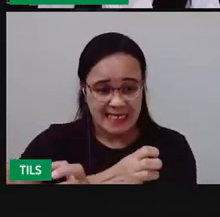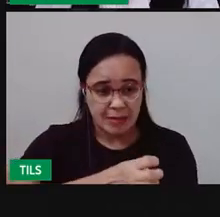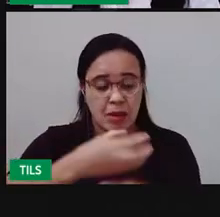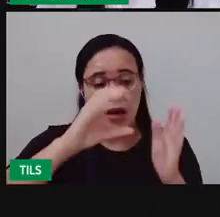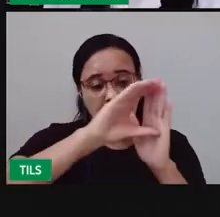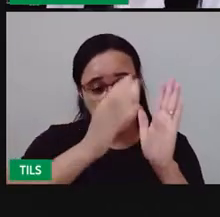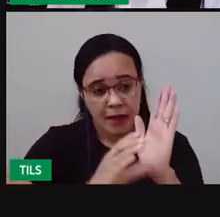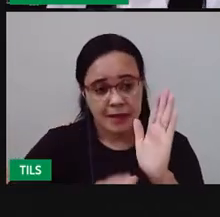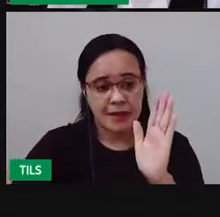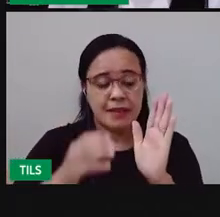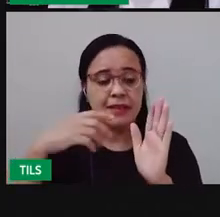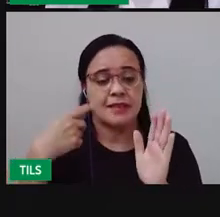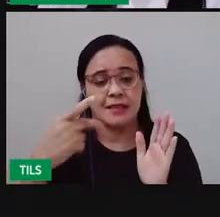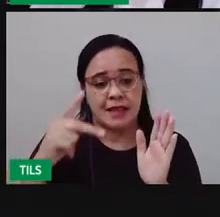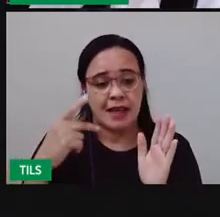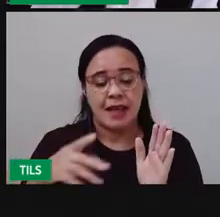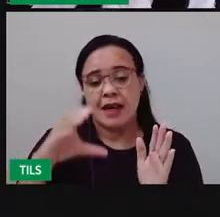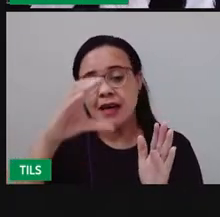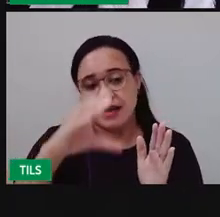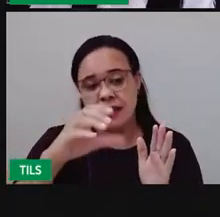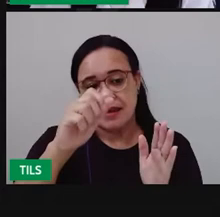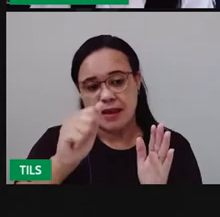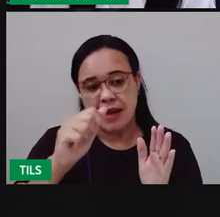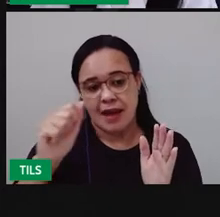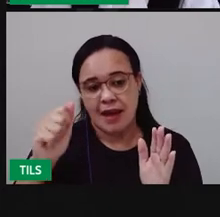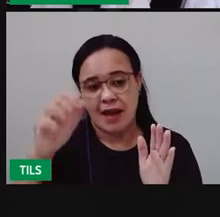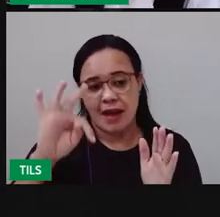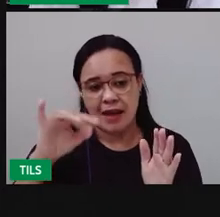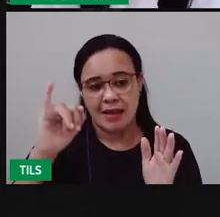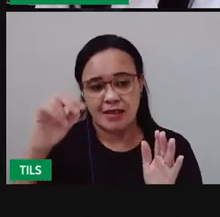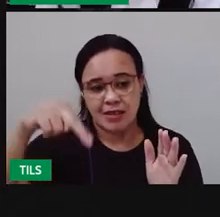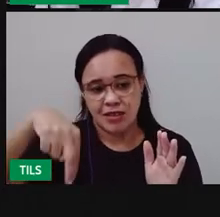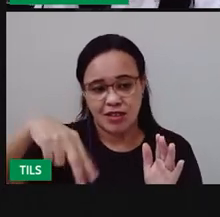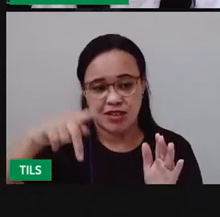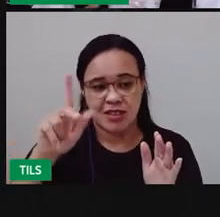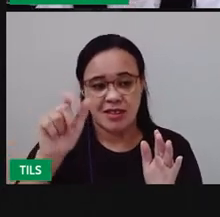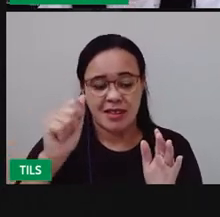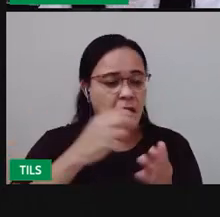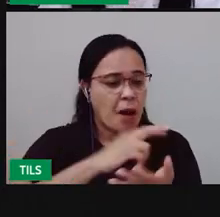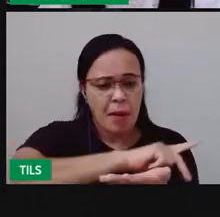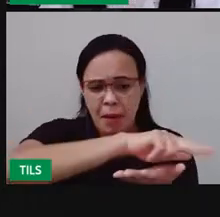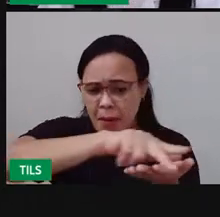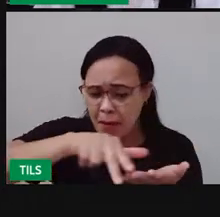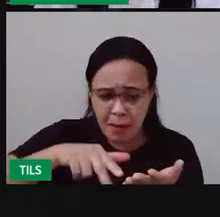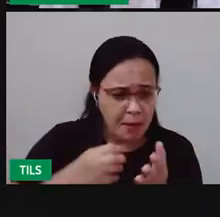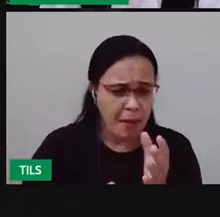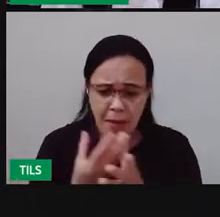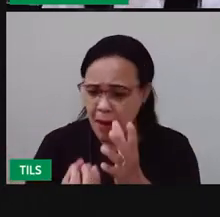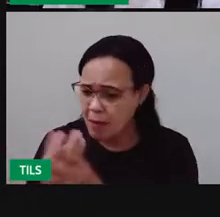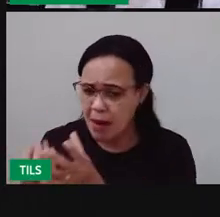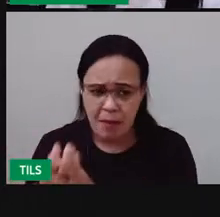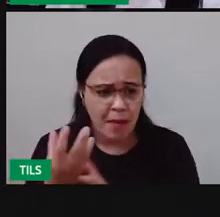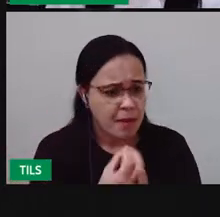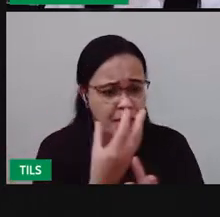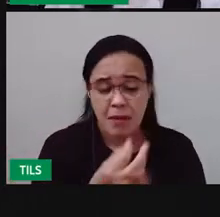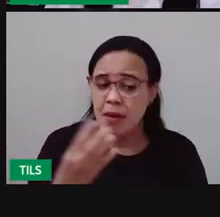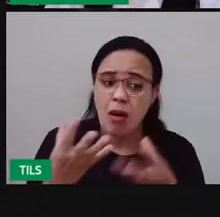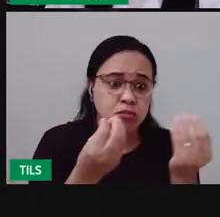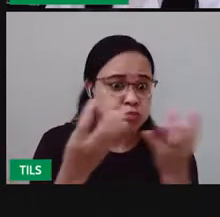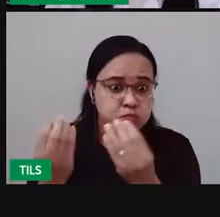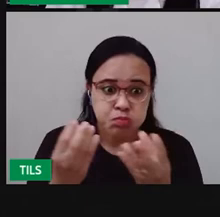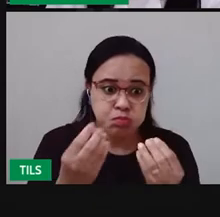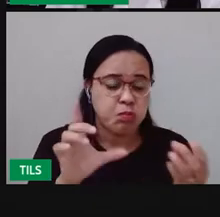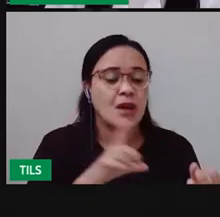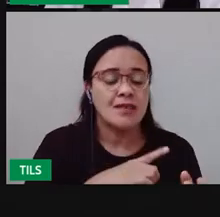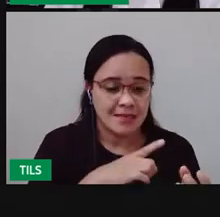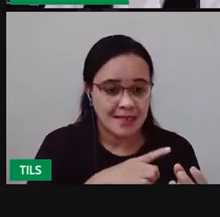características da caatinga e também com características da nova planta que a gente tem diversidade de plantas. Olha aqui essa planta que é